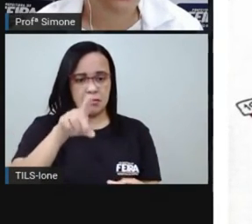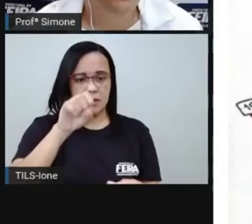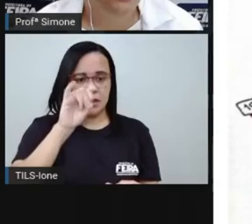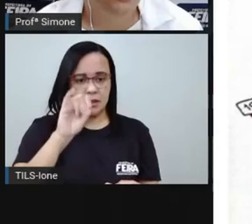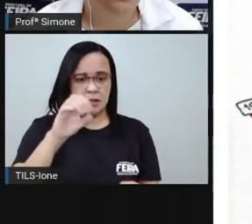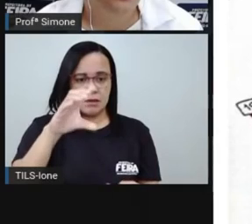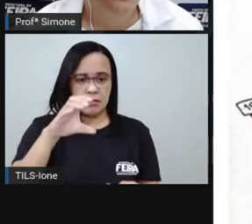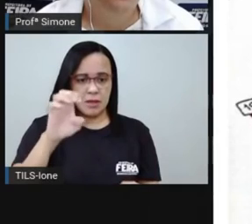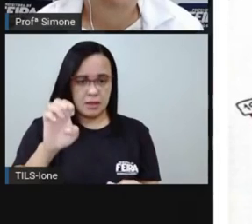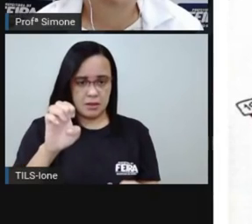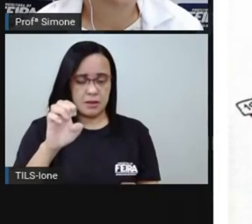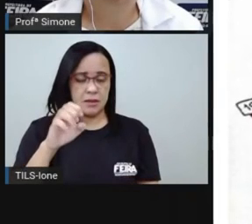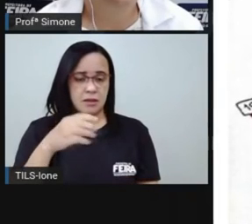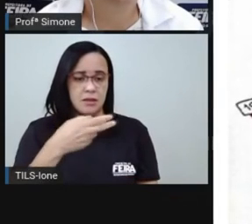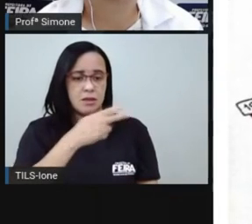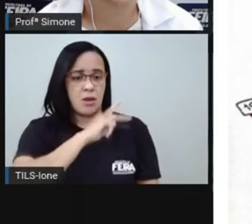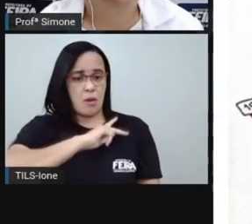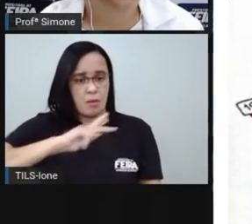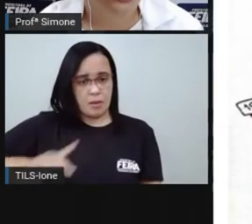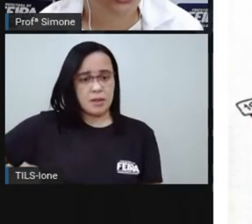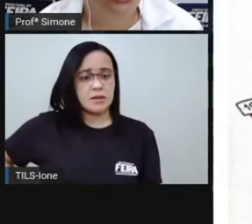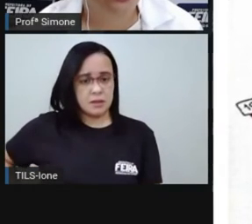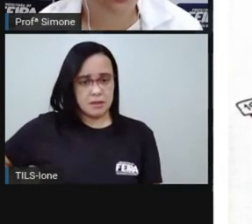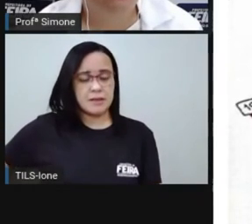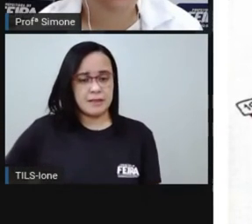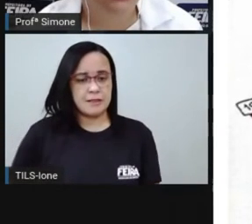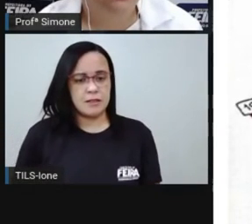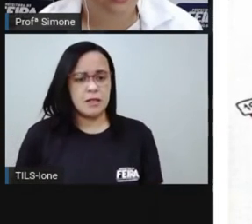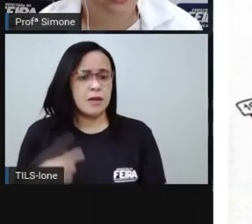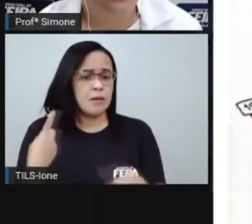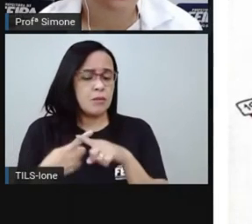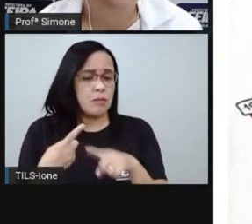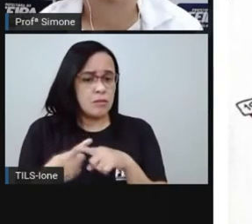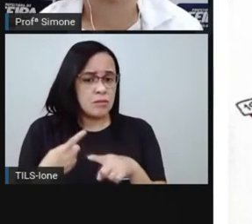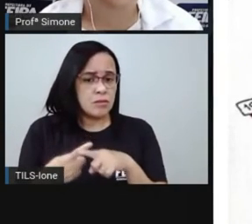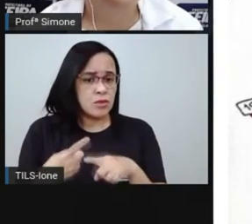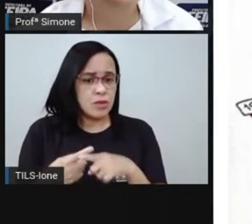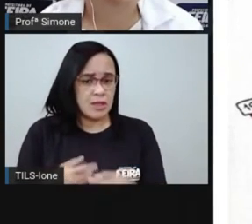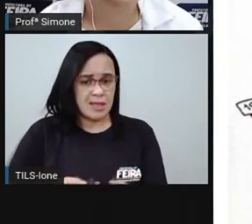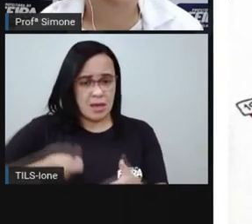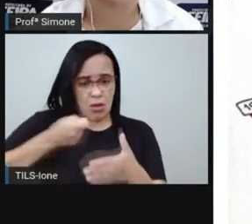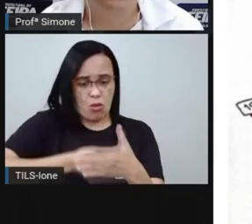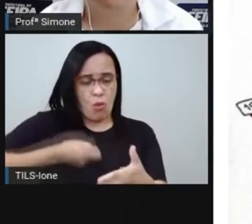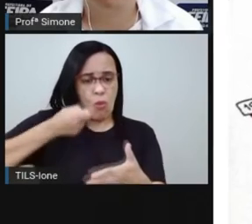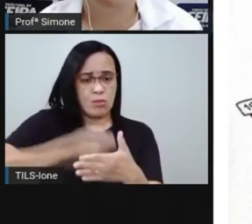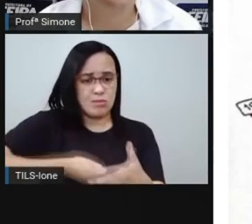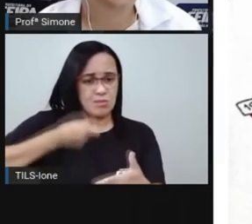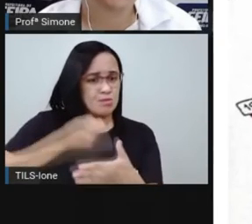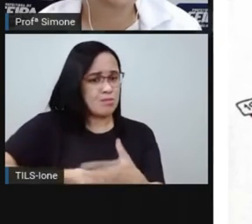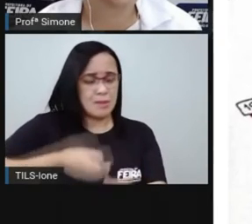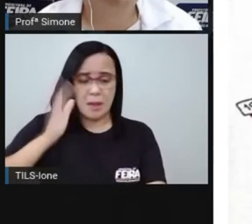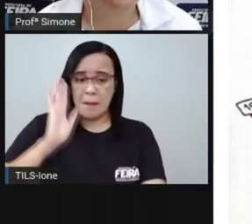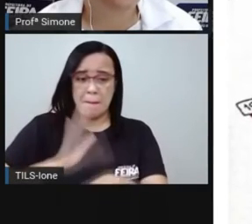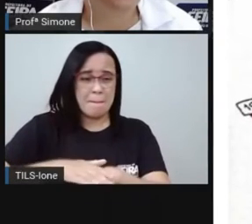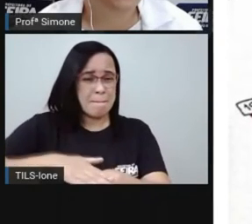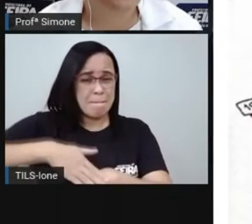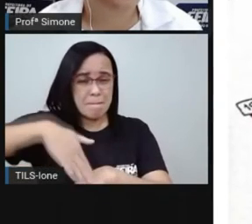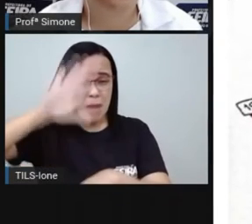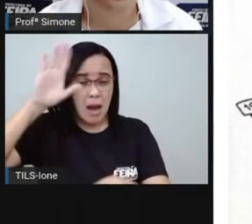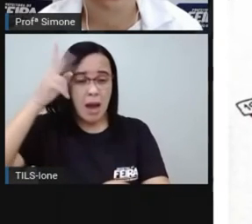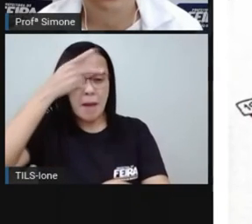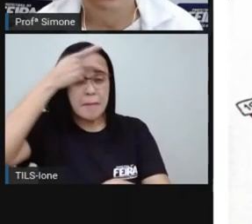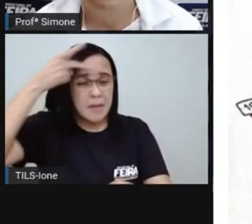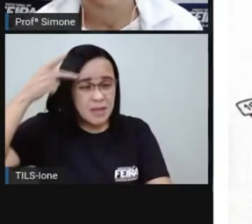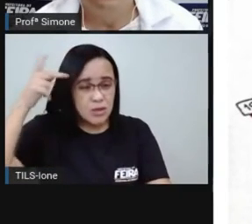em que o endurecimento do regime militar fez a sua maior quantidade de vítimas